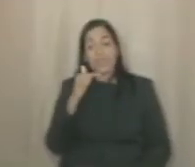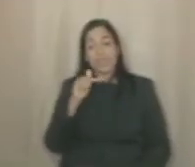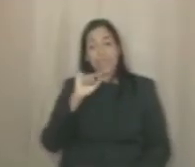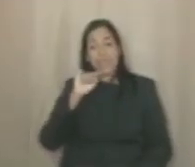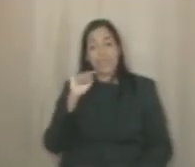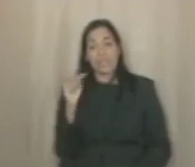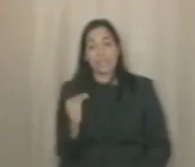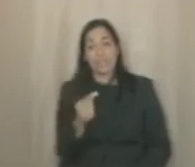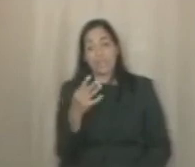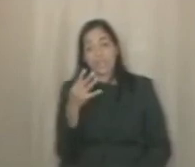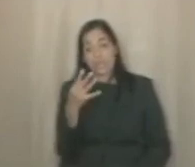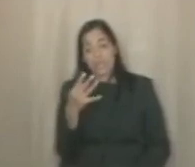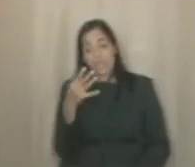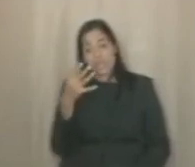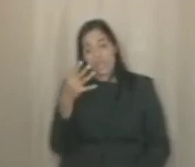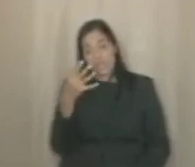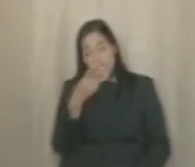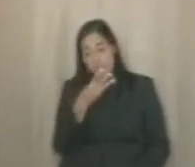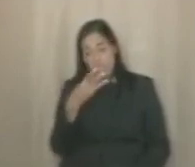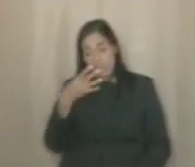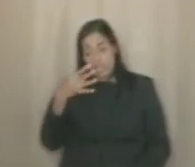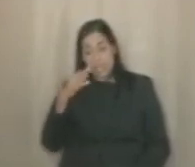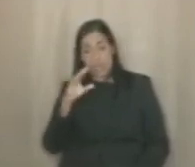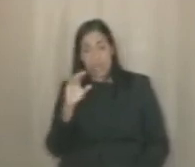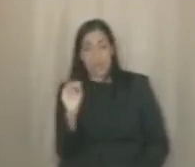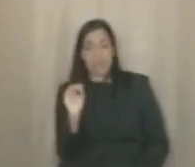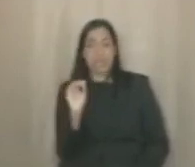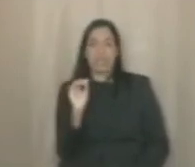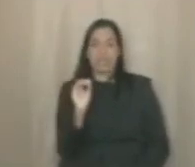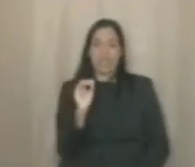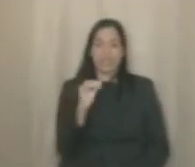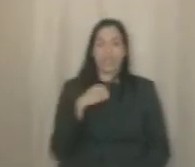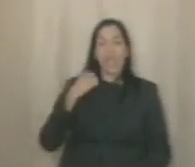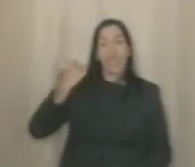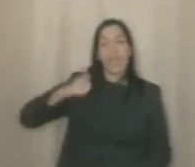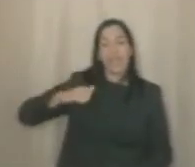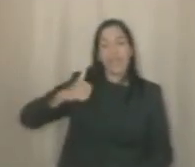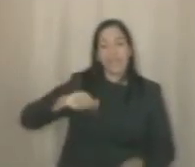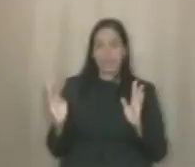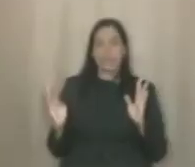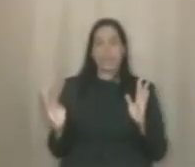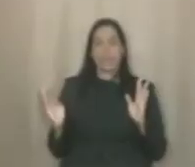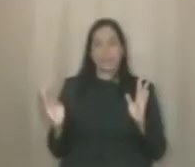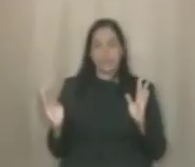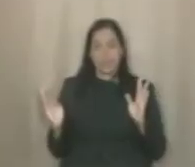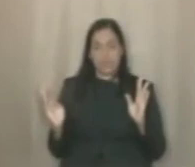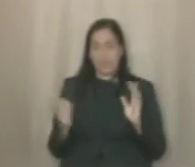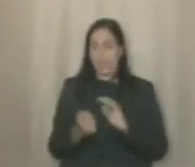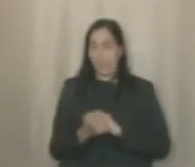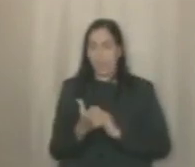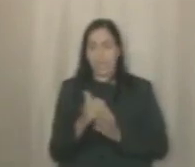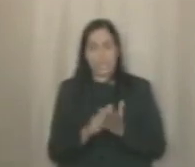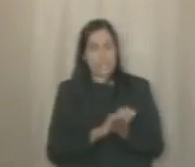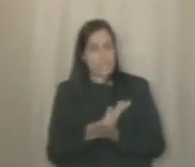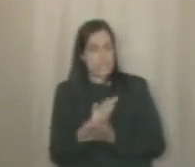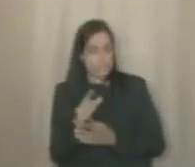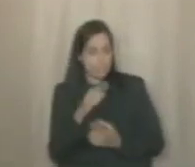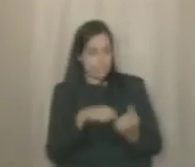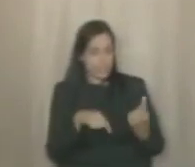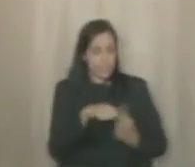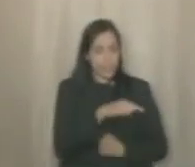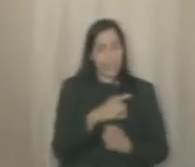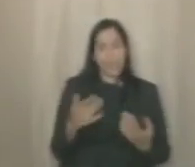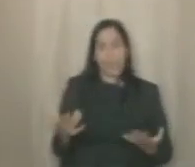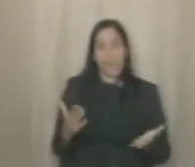.340, de acordo com o consenso escolar de 2023. Quase nada mudou, a não ser a